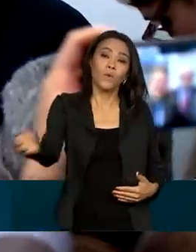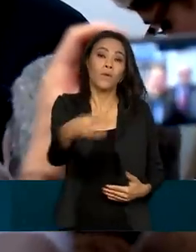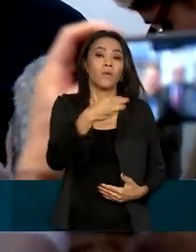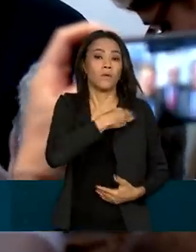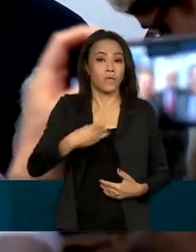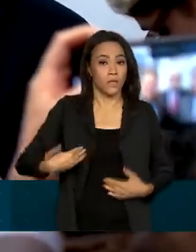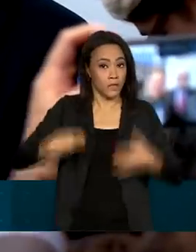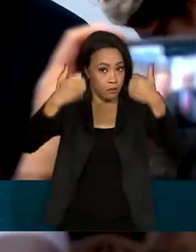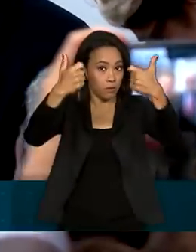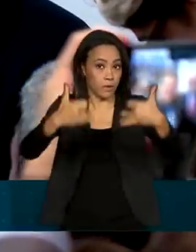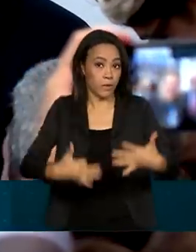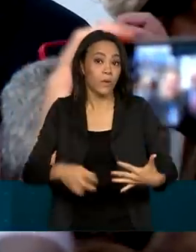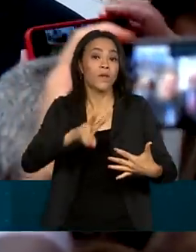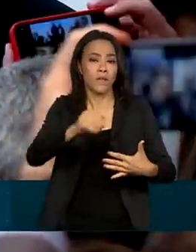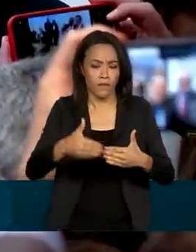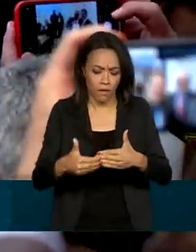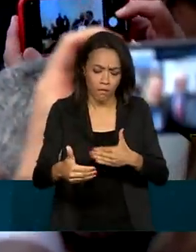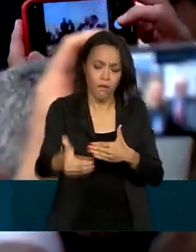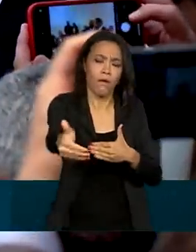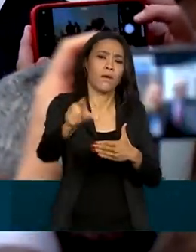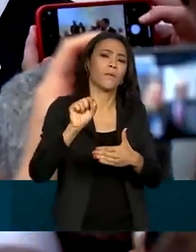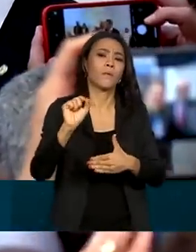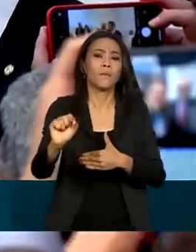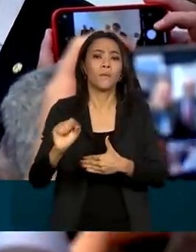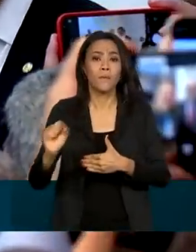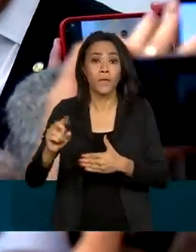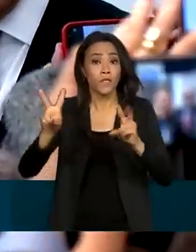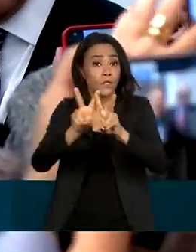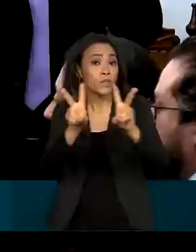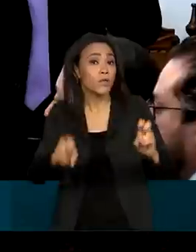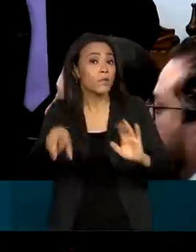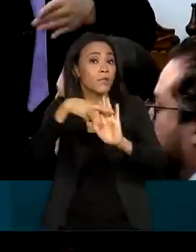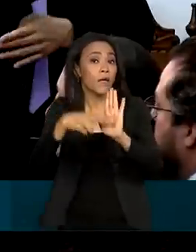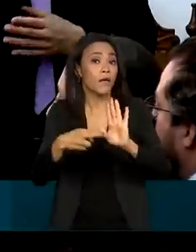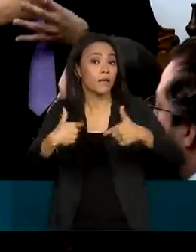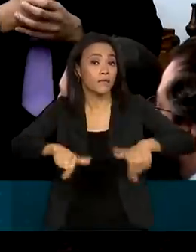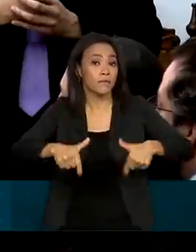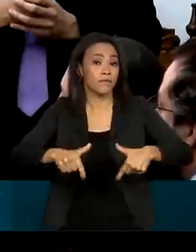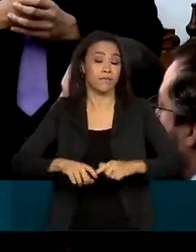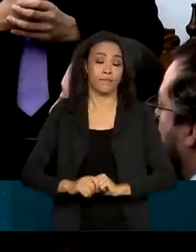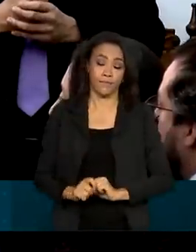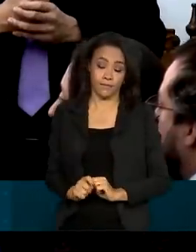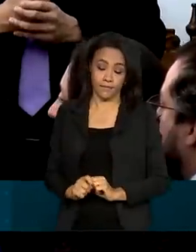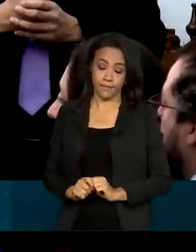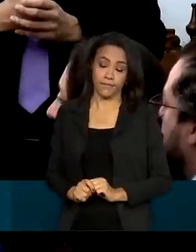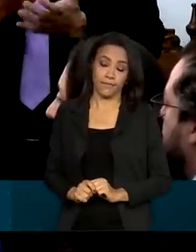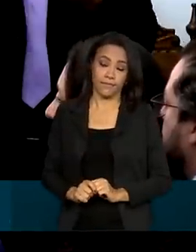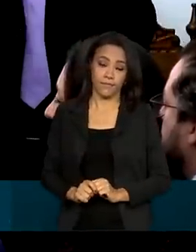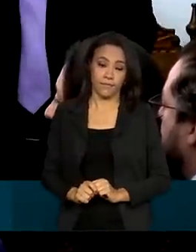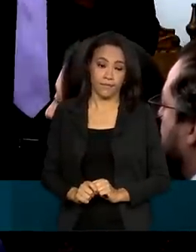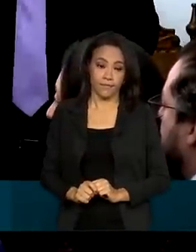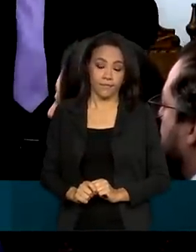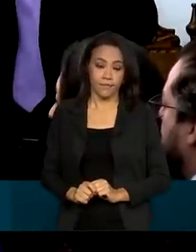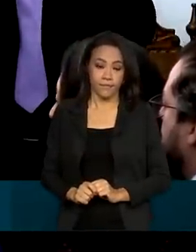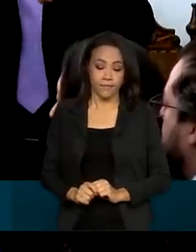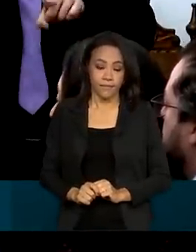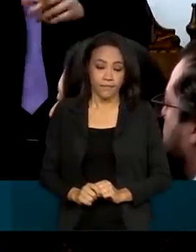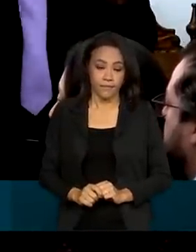prioridade será a regulamentação das relações trabalhistas. Quero declarar que iremos em pouco tempo,